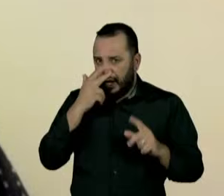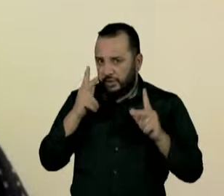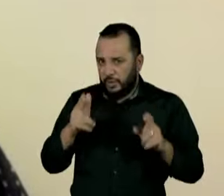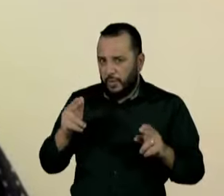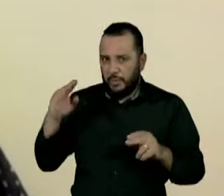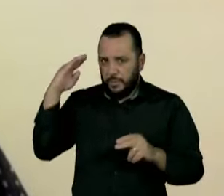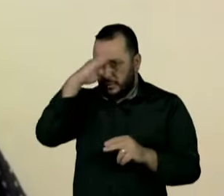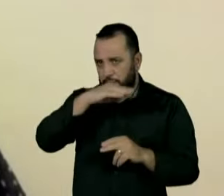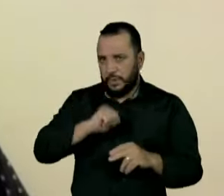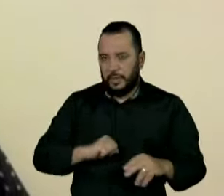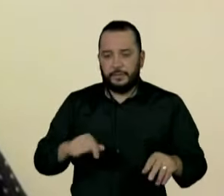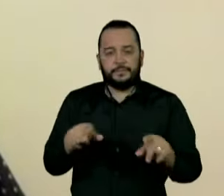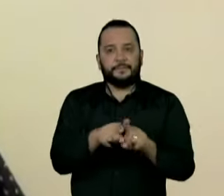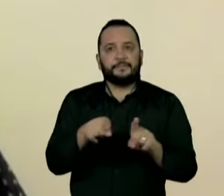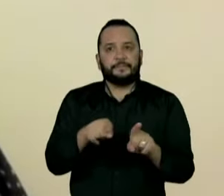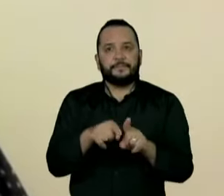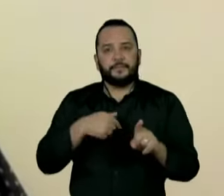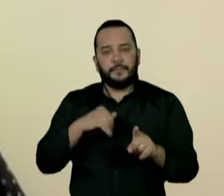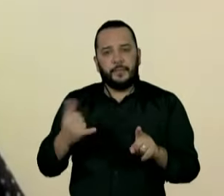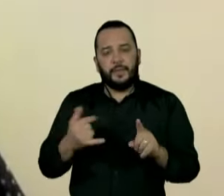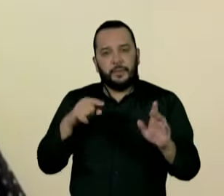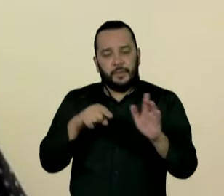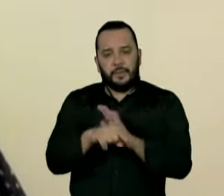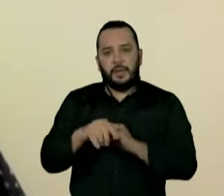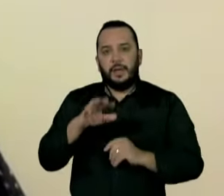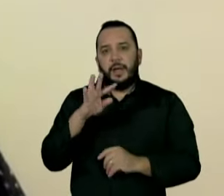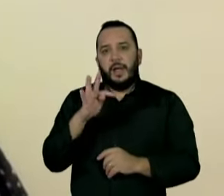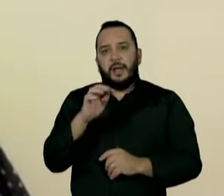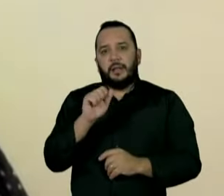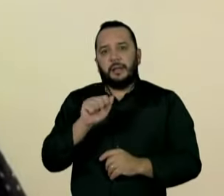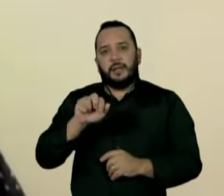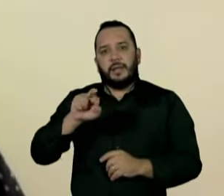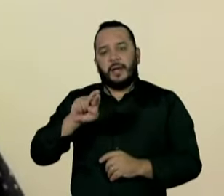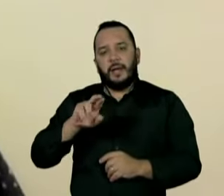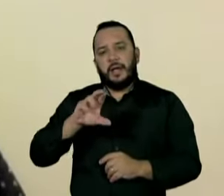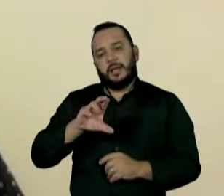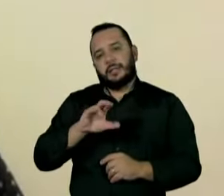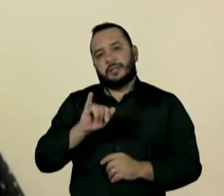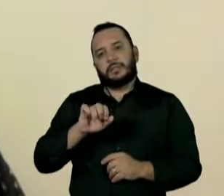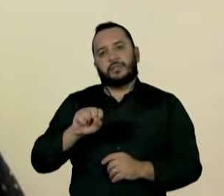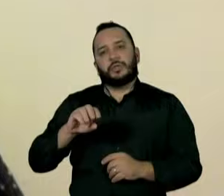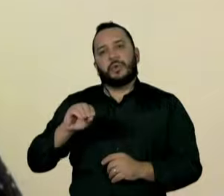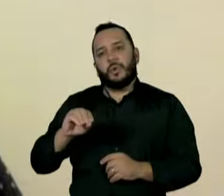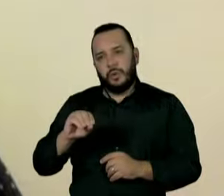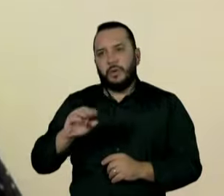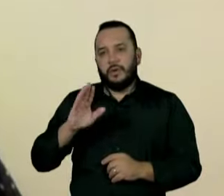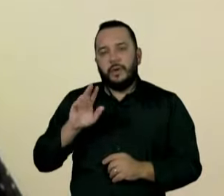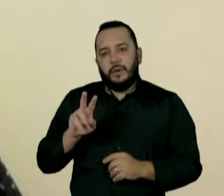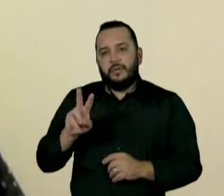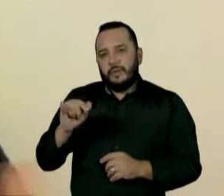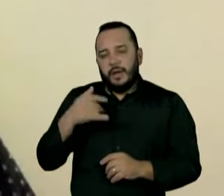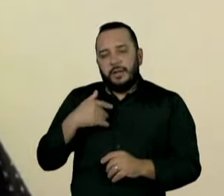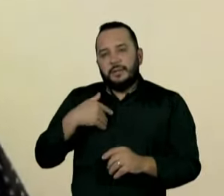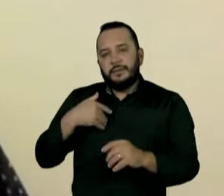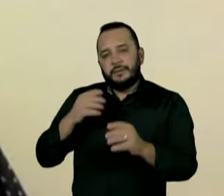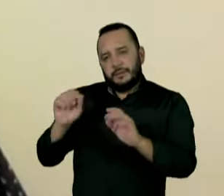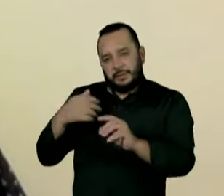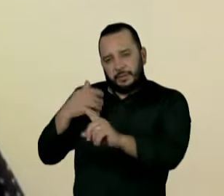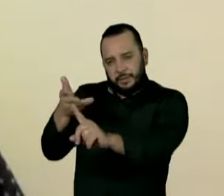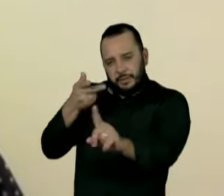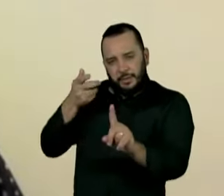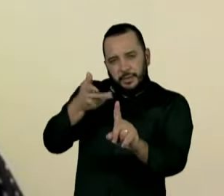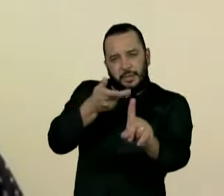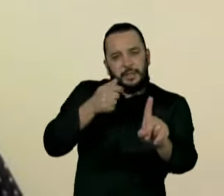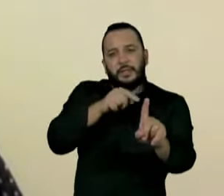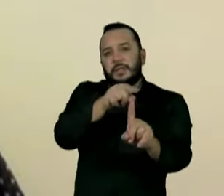aproveitar e perguntar, Tarcísio provavelmente vai atrair o voto do eleitor conservador e uma das